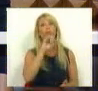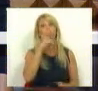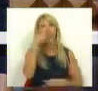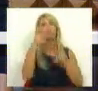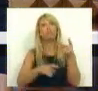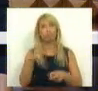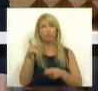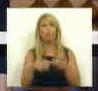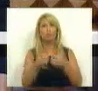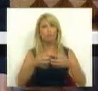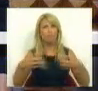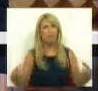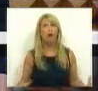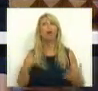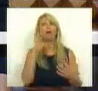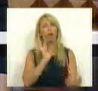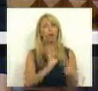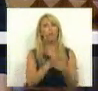acesso a um médico de família,